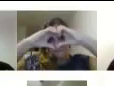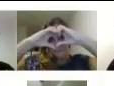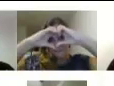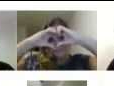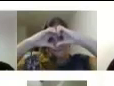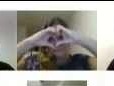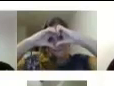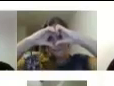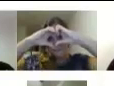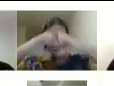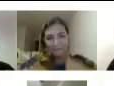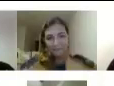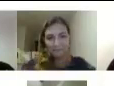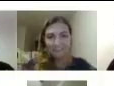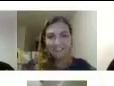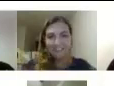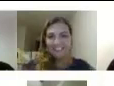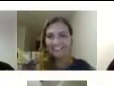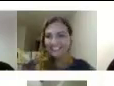-vindos.